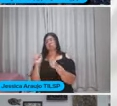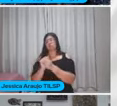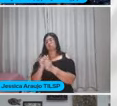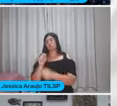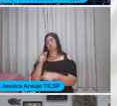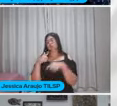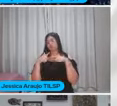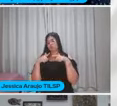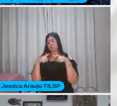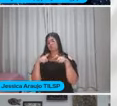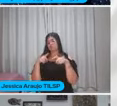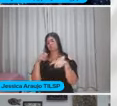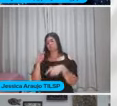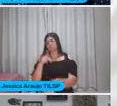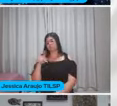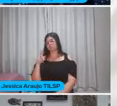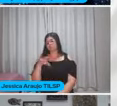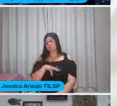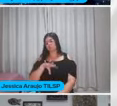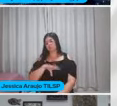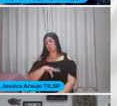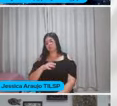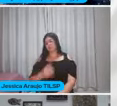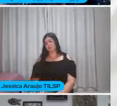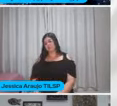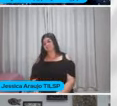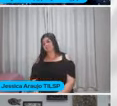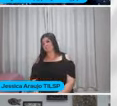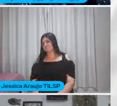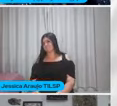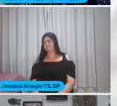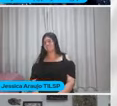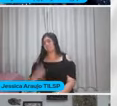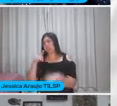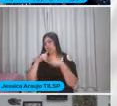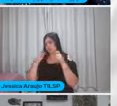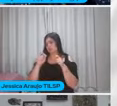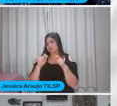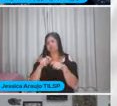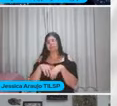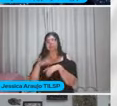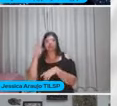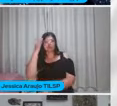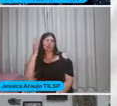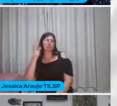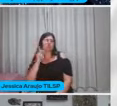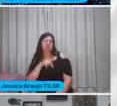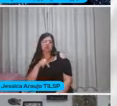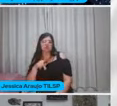Tá? Eu já vi professor Achando que Fazer trabalho Com